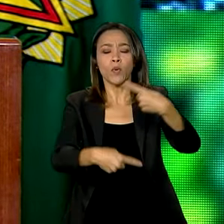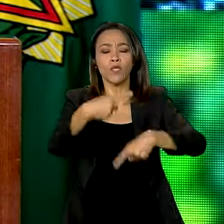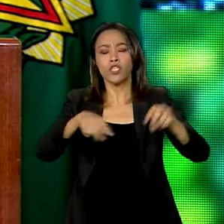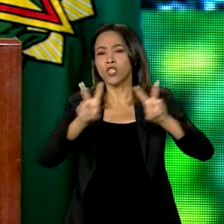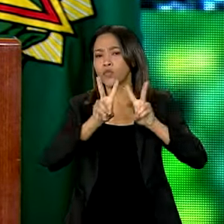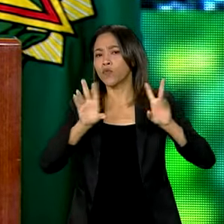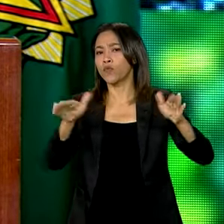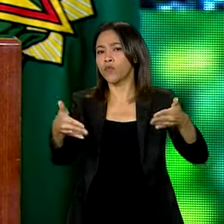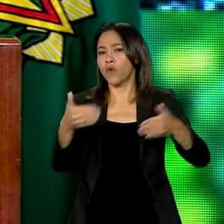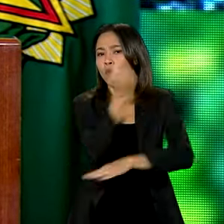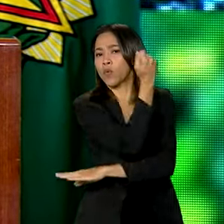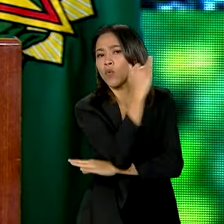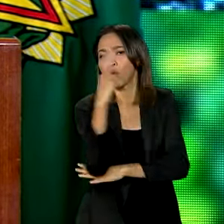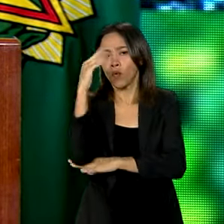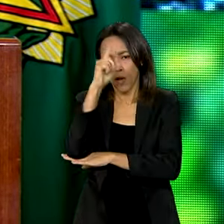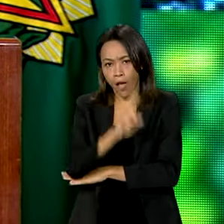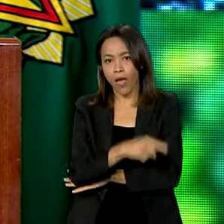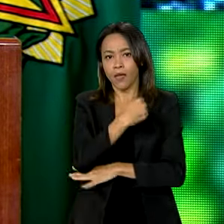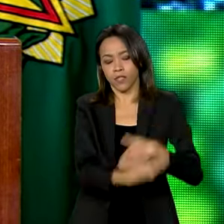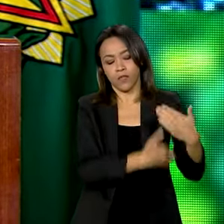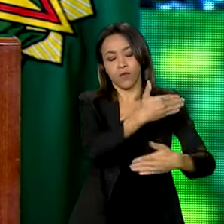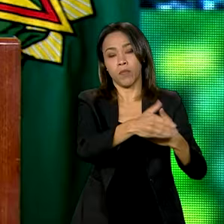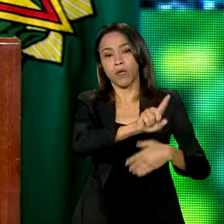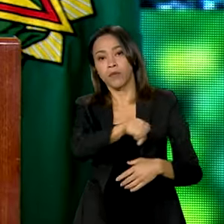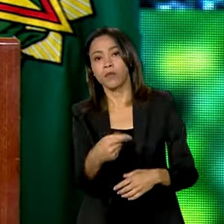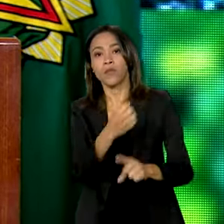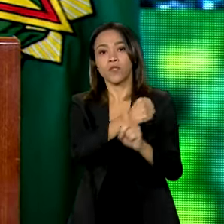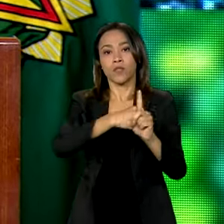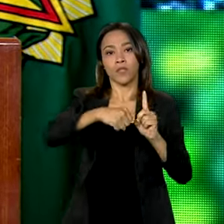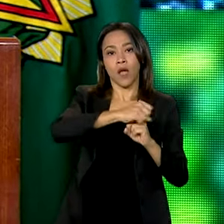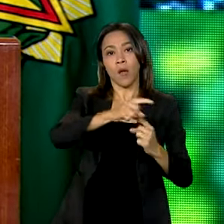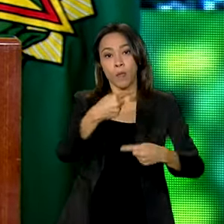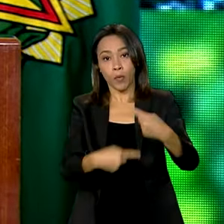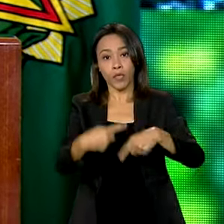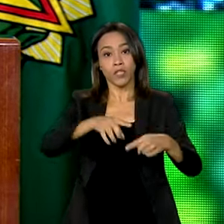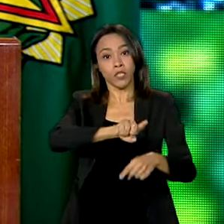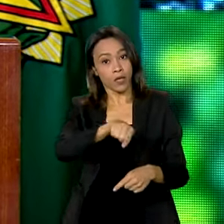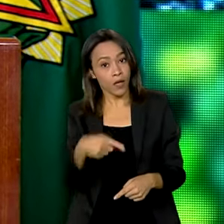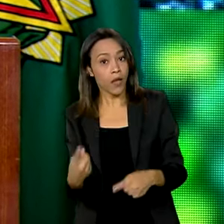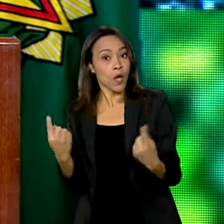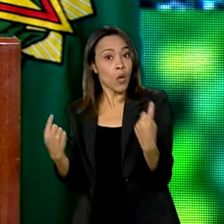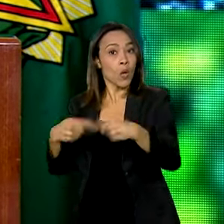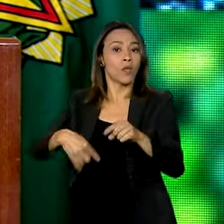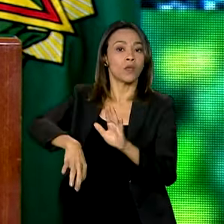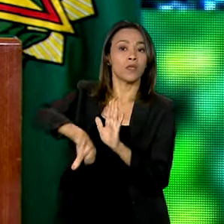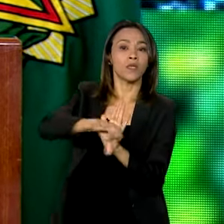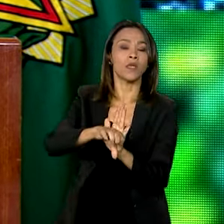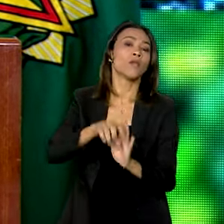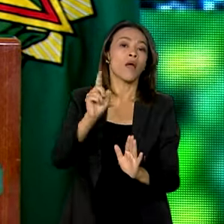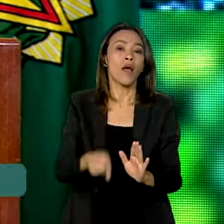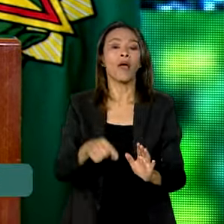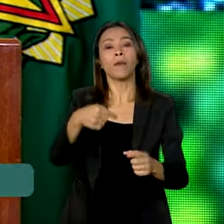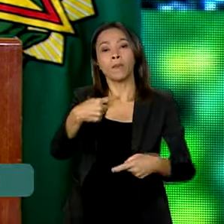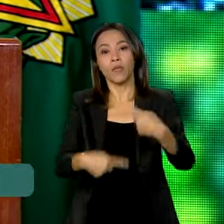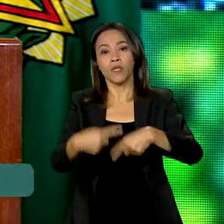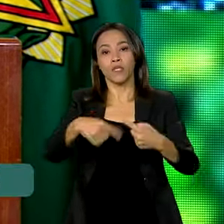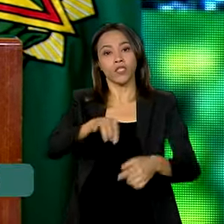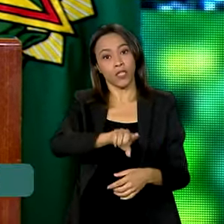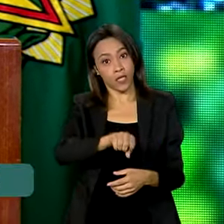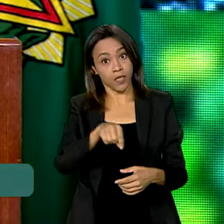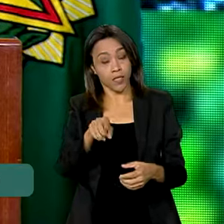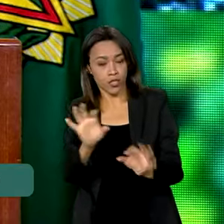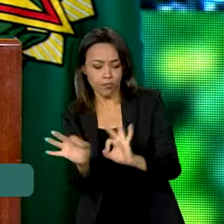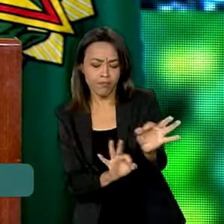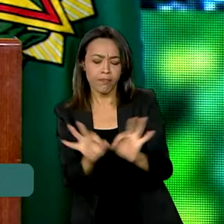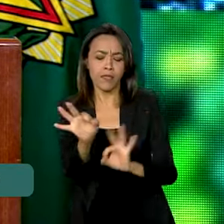desenvolvimento, é fazer política social, é fazer política de combate à criminalidade, é fazer política de